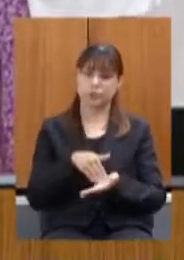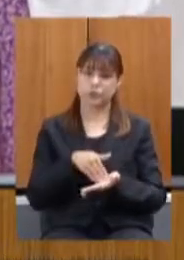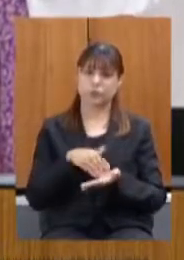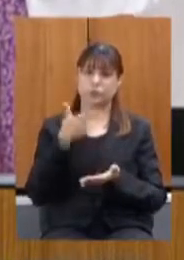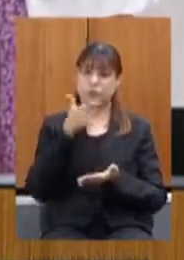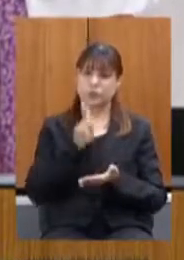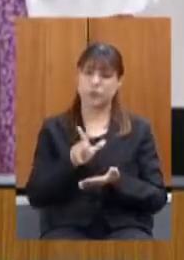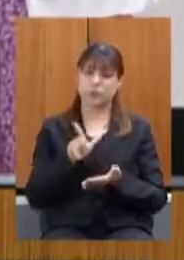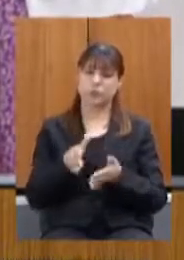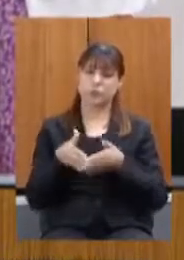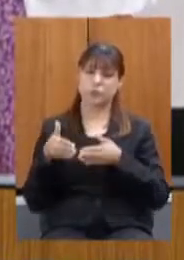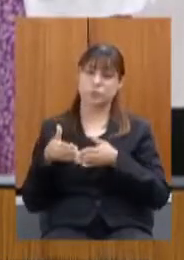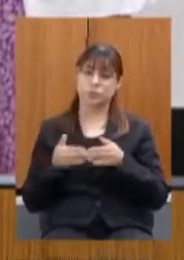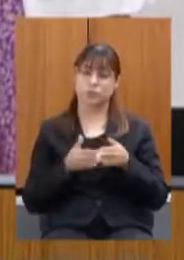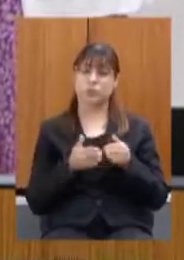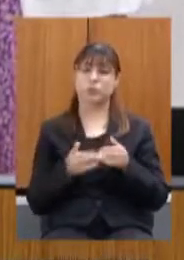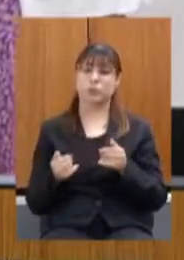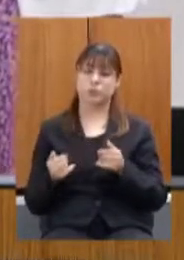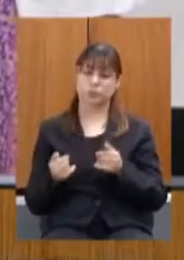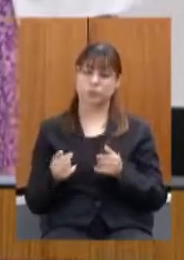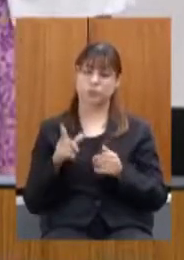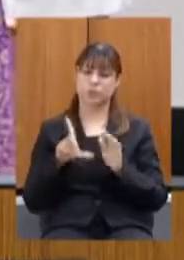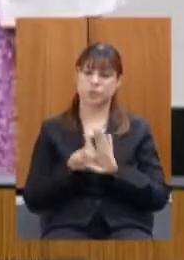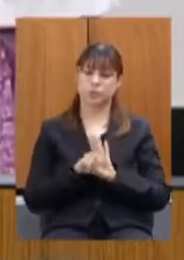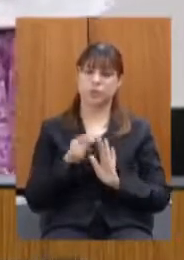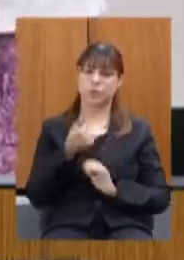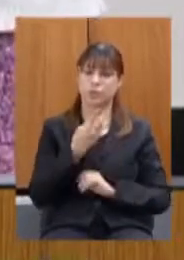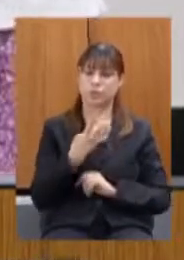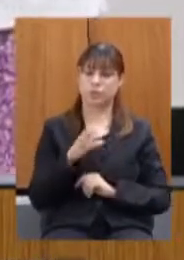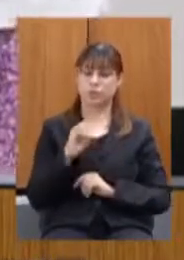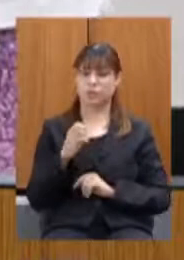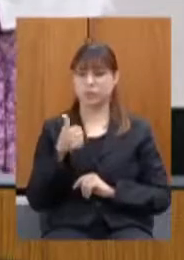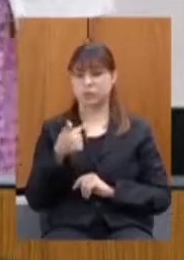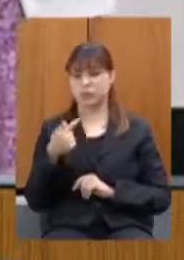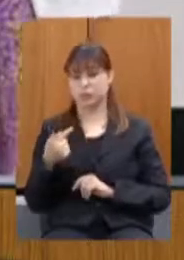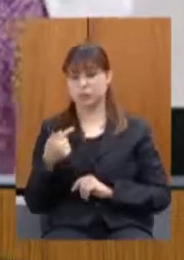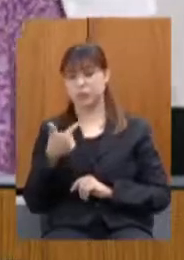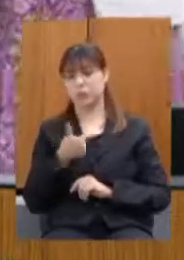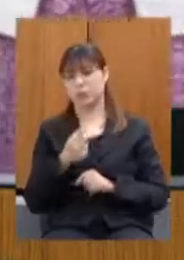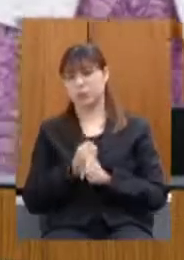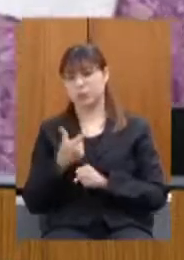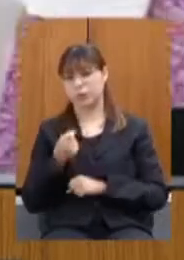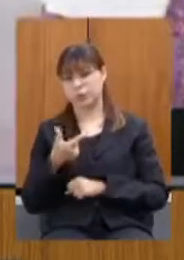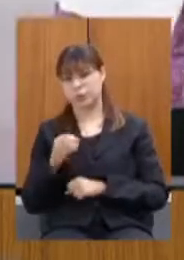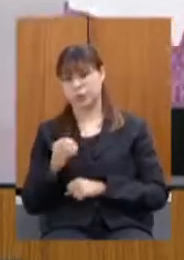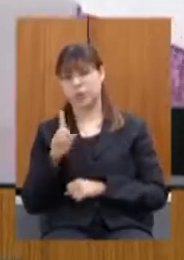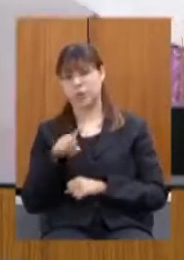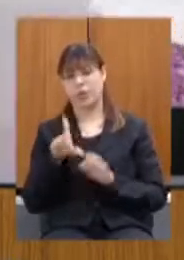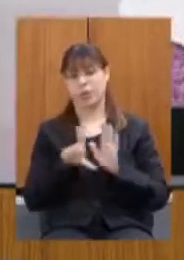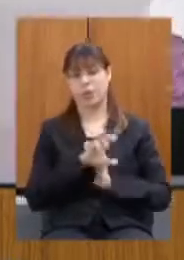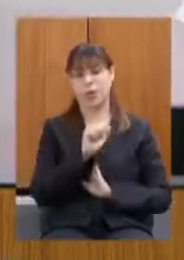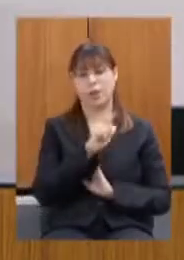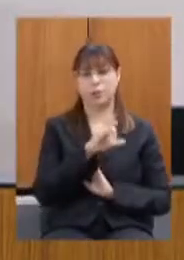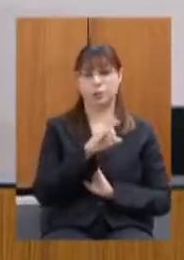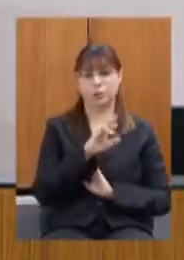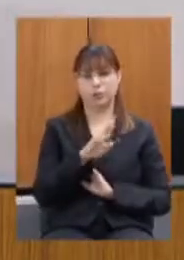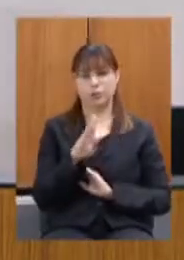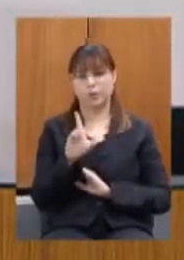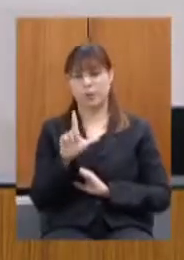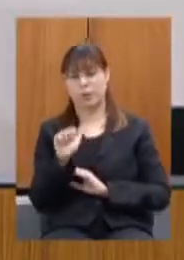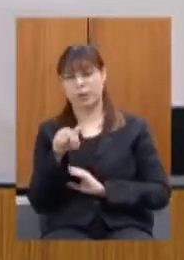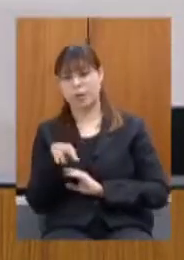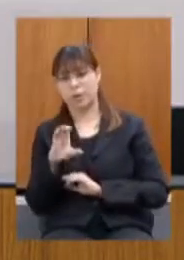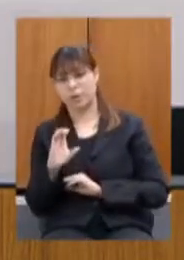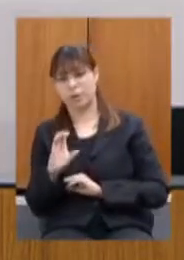para recebimento dos recursos da lei federal 14.017 2020 conhecida como lei Aldeblanc bem como conforme quais